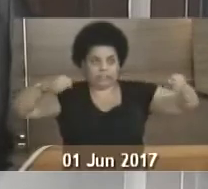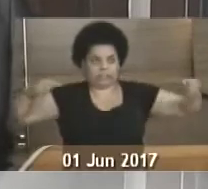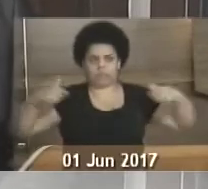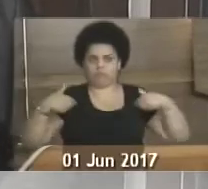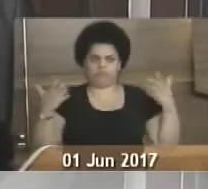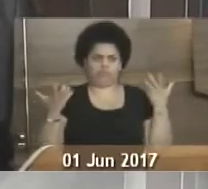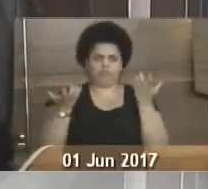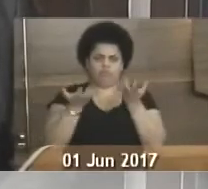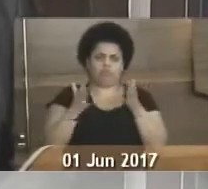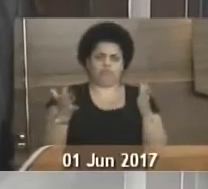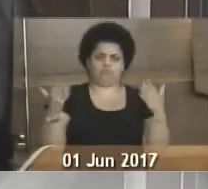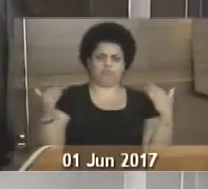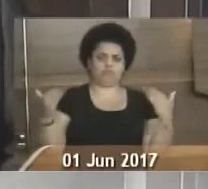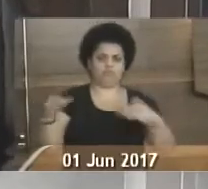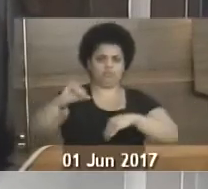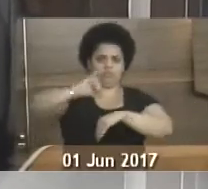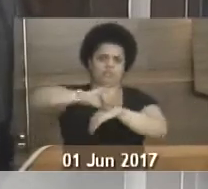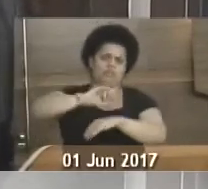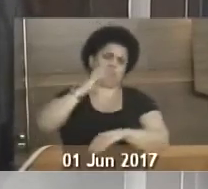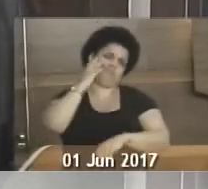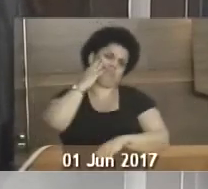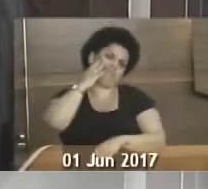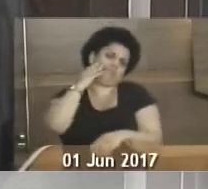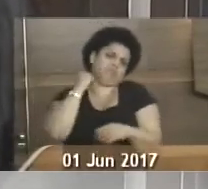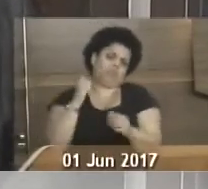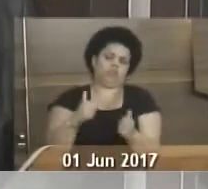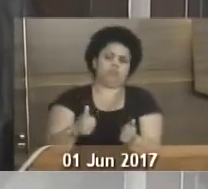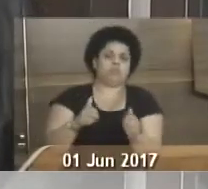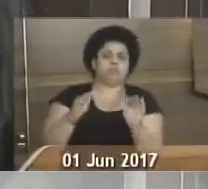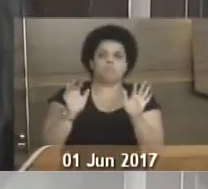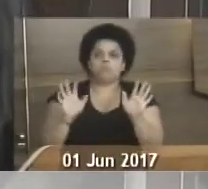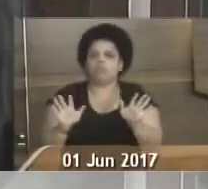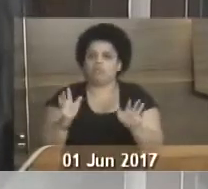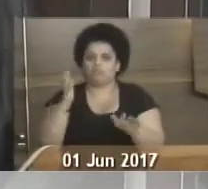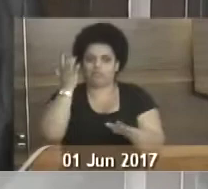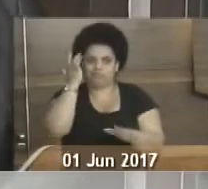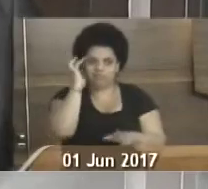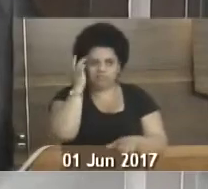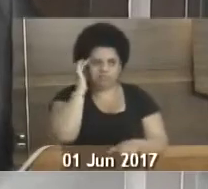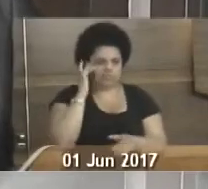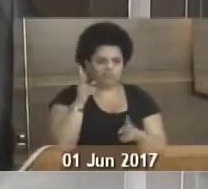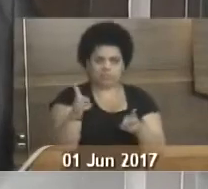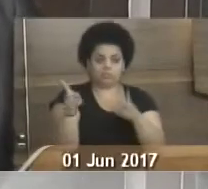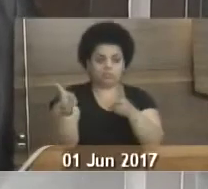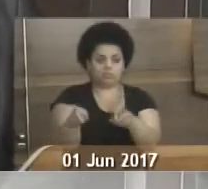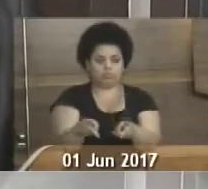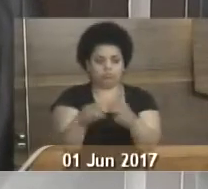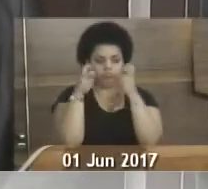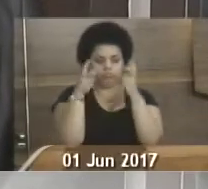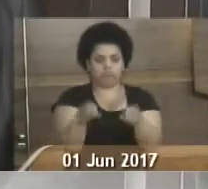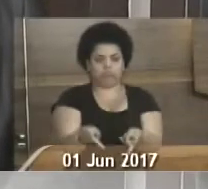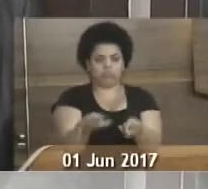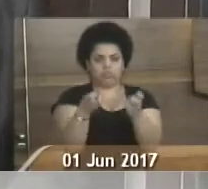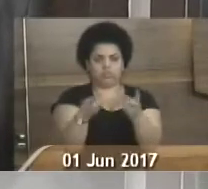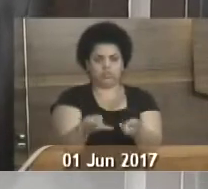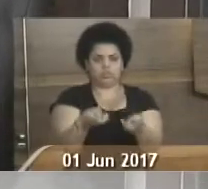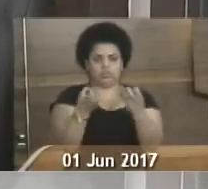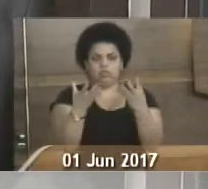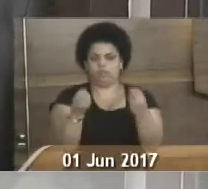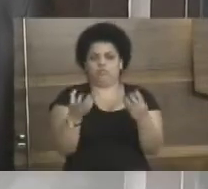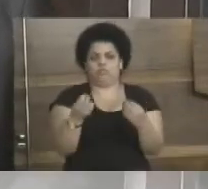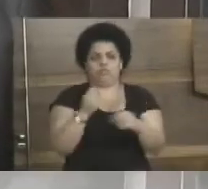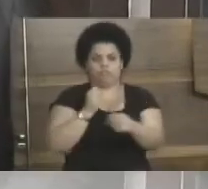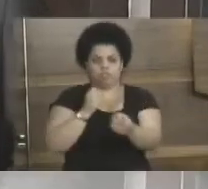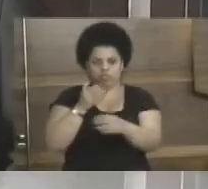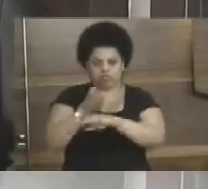comparar com a capital. Isso aí eu sei, muito bem, mas eu acho isso aqui uma exploração. Além da gente